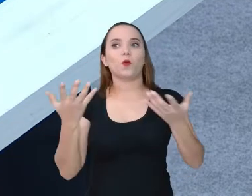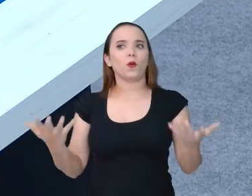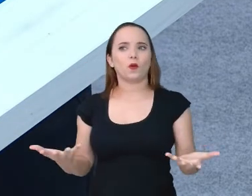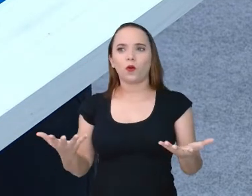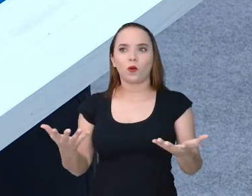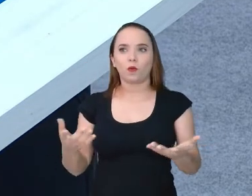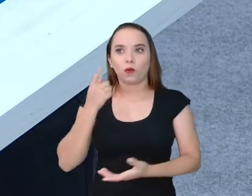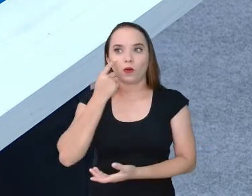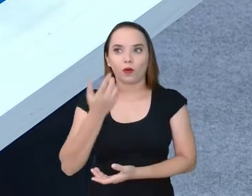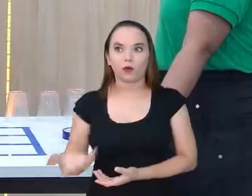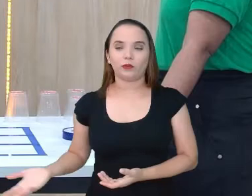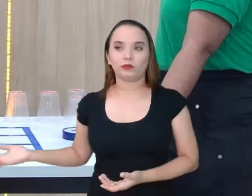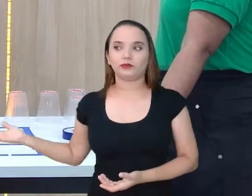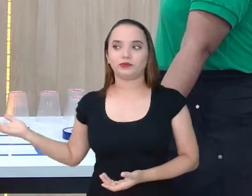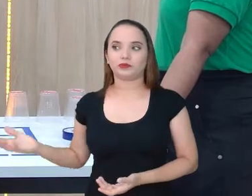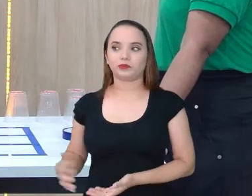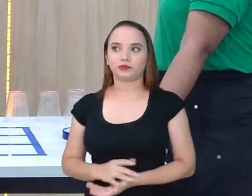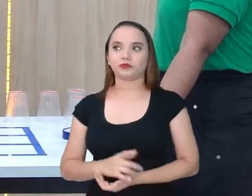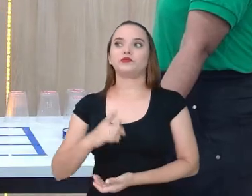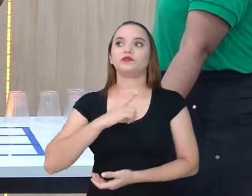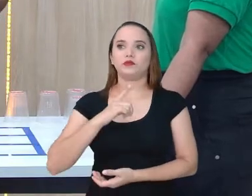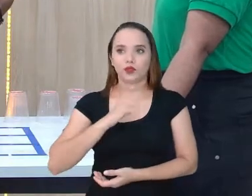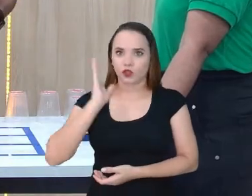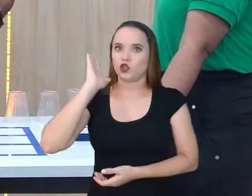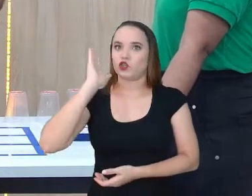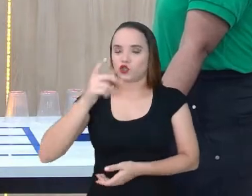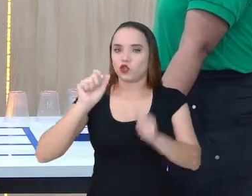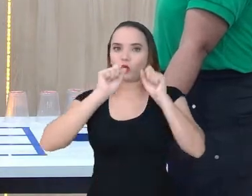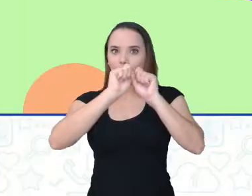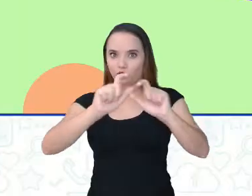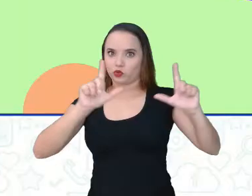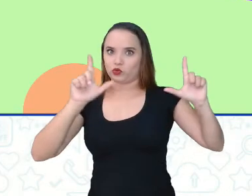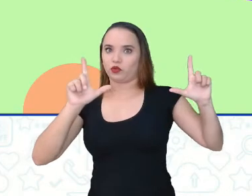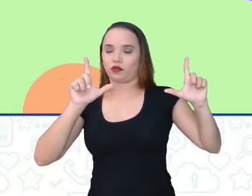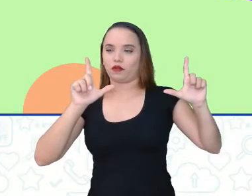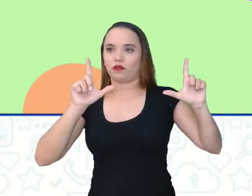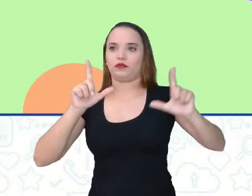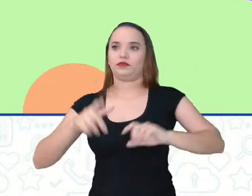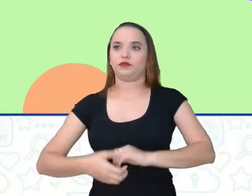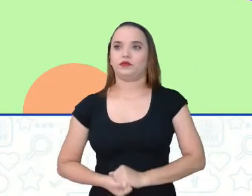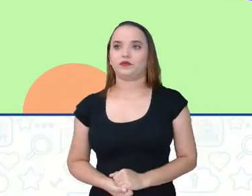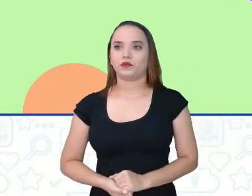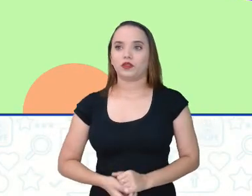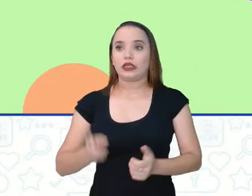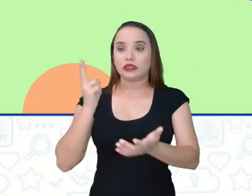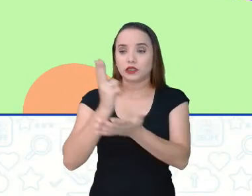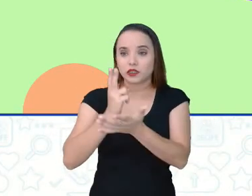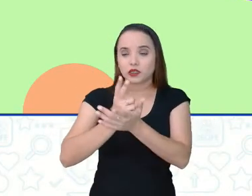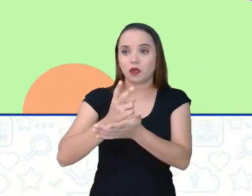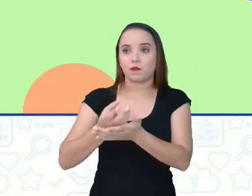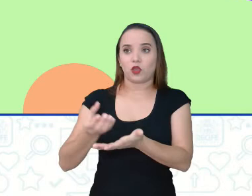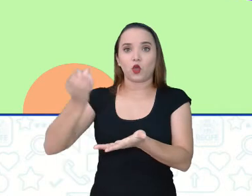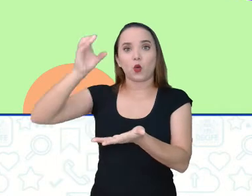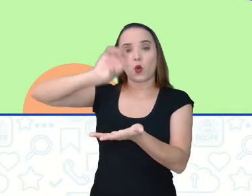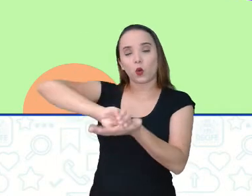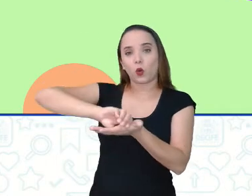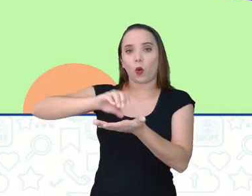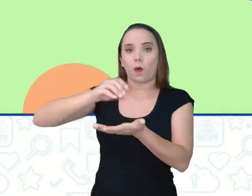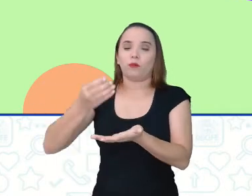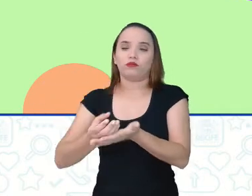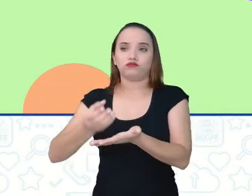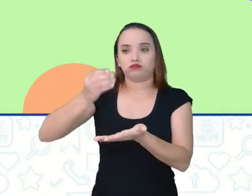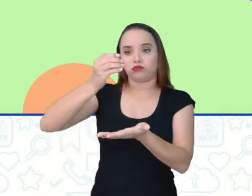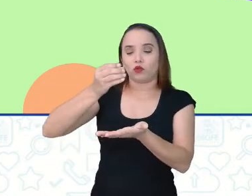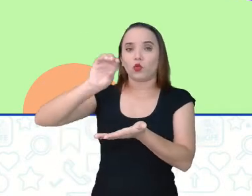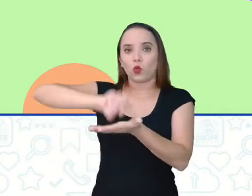cair na posição certa? Tem aí, já um slide pra vocês. Cada vez que o copo cair na posição certa, inclusive,